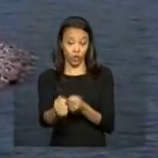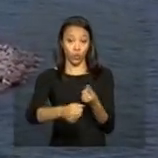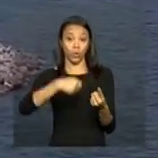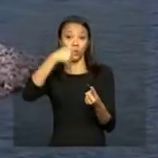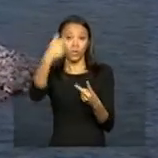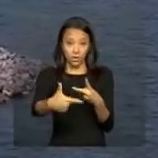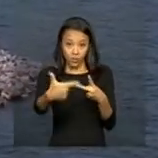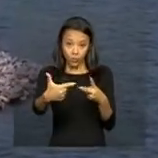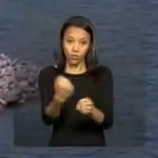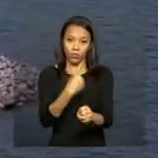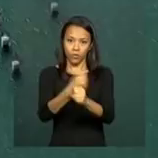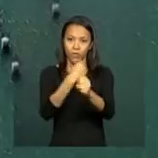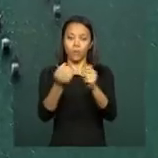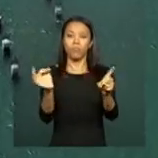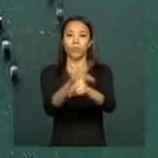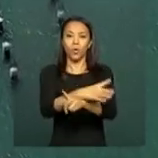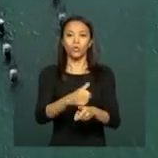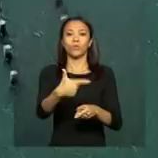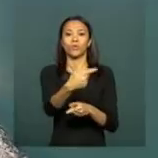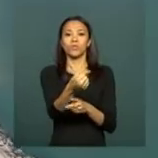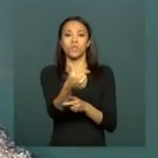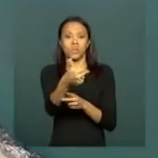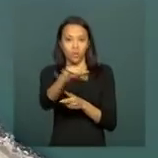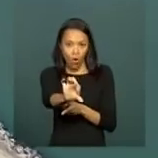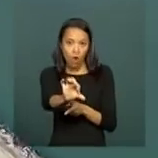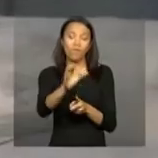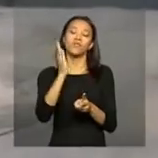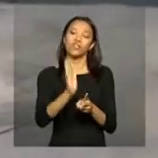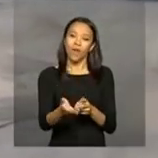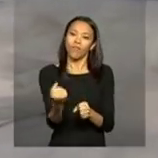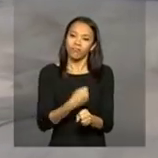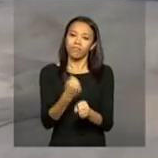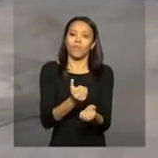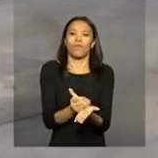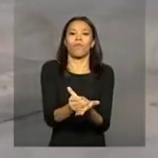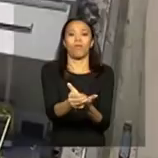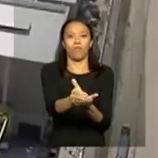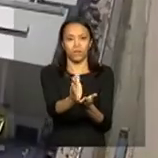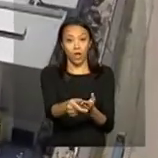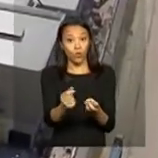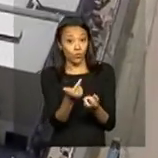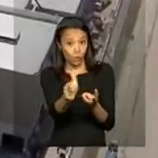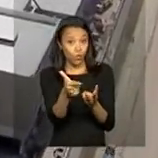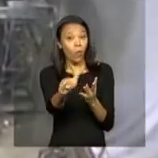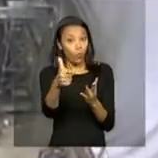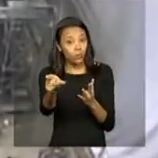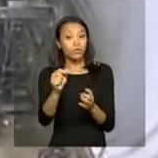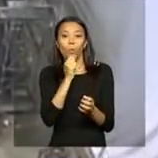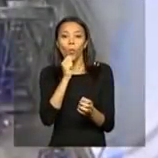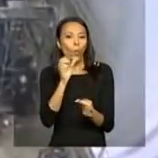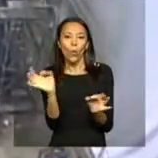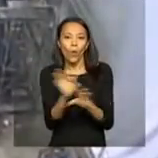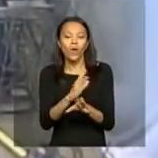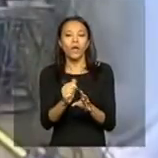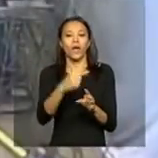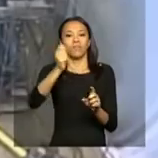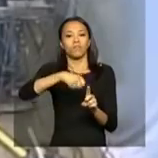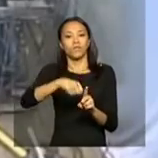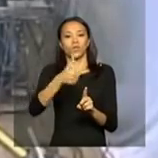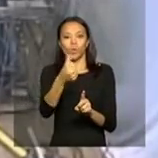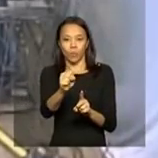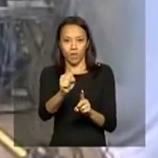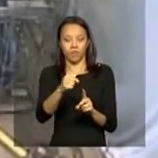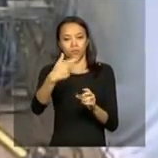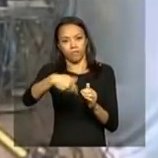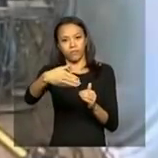previsto para 2019, já começa a ser construído. Os demais ficarão prontos a cada 18 meses.